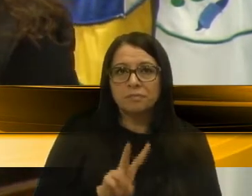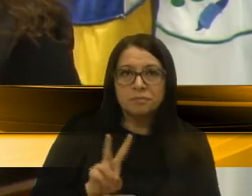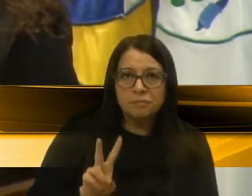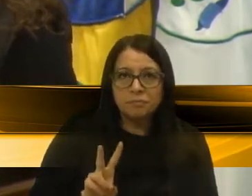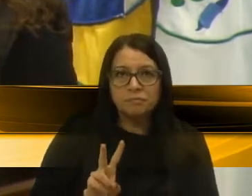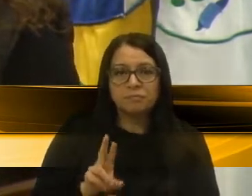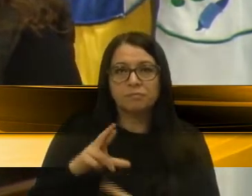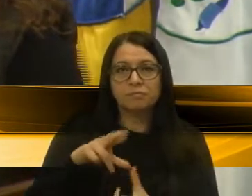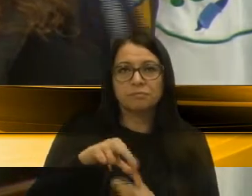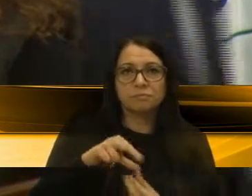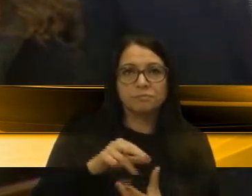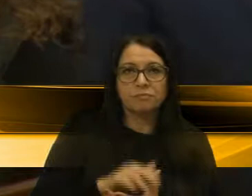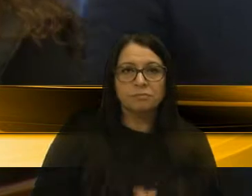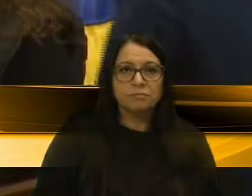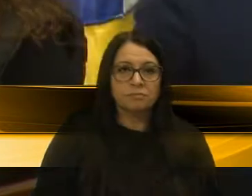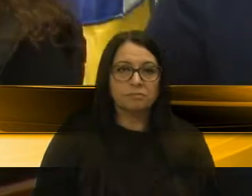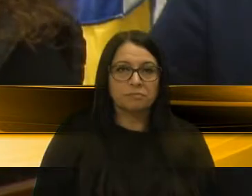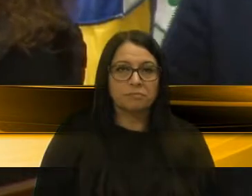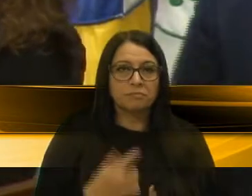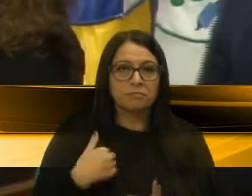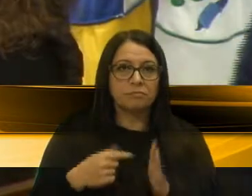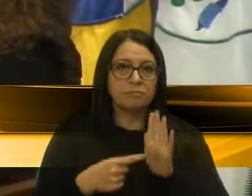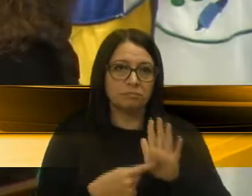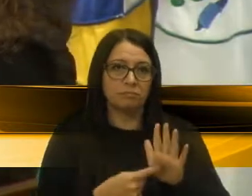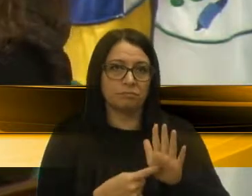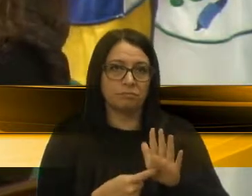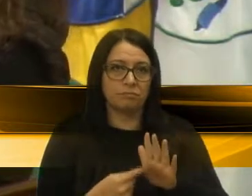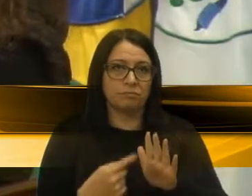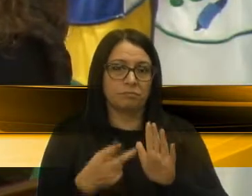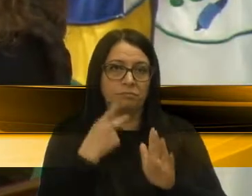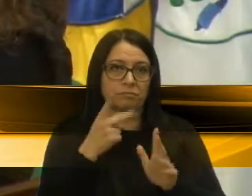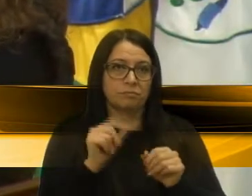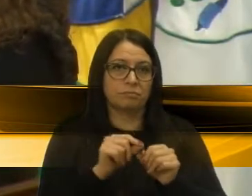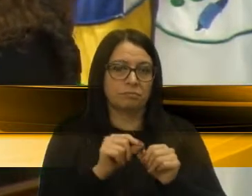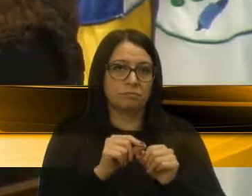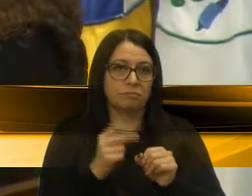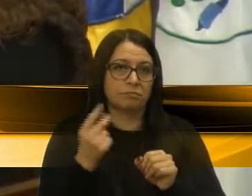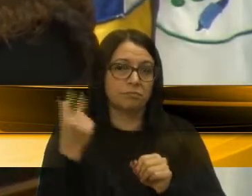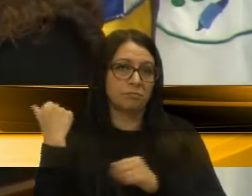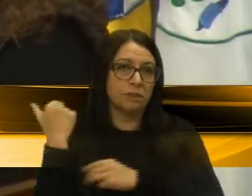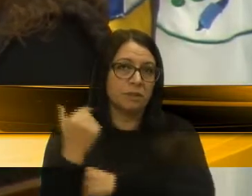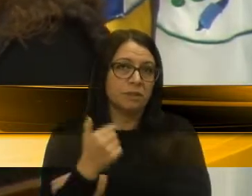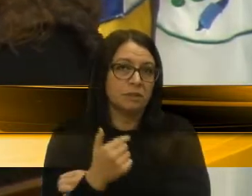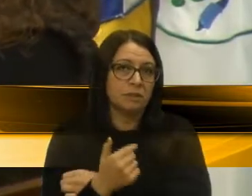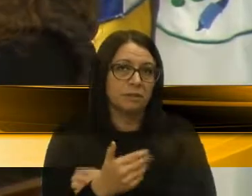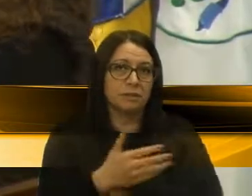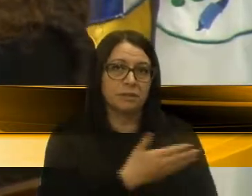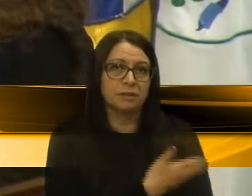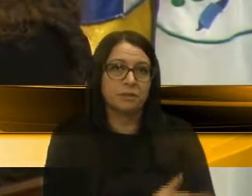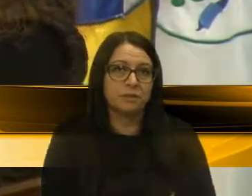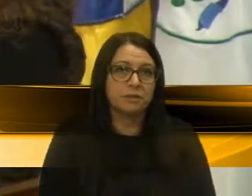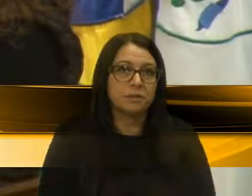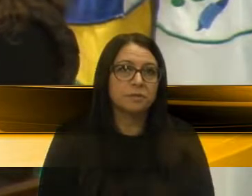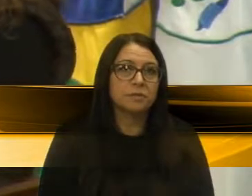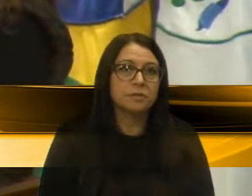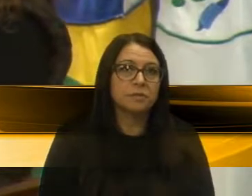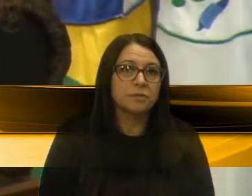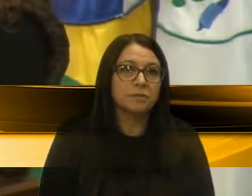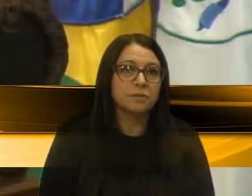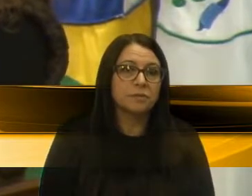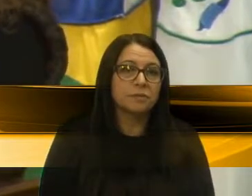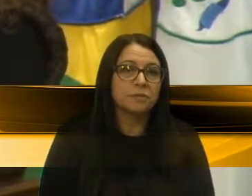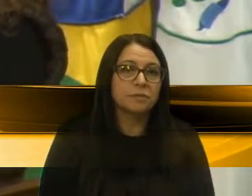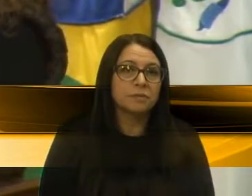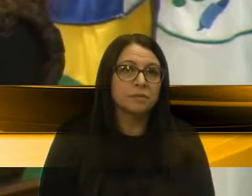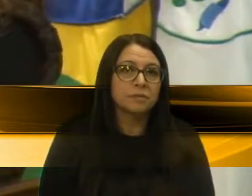com a reciclagem. E eu vou mostrar algo que eu faço já há algum tempo, e me habituei, vou pedir para a TV Câmara, que